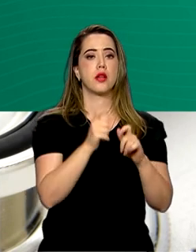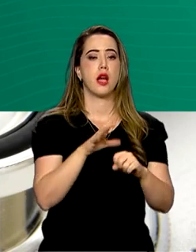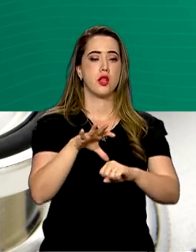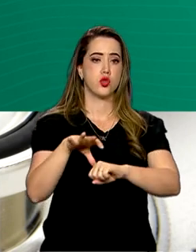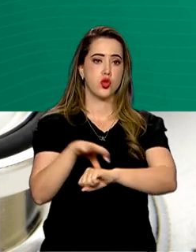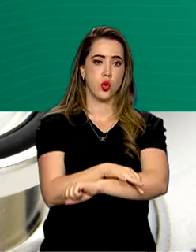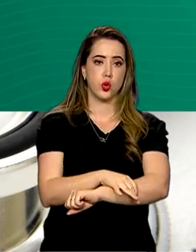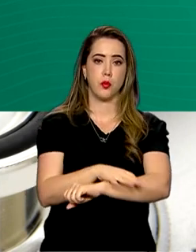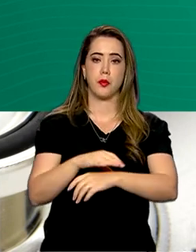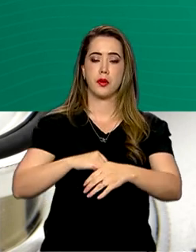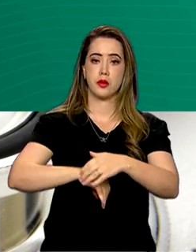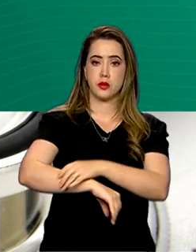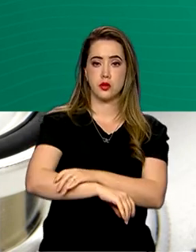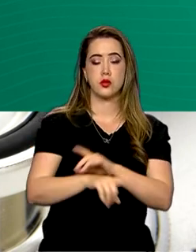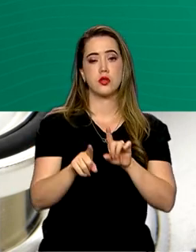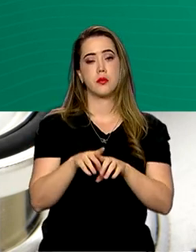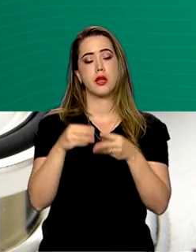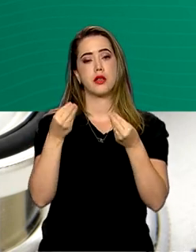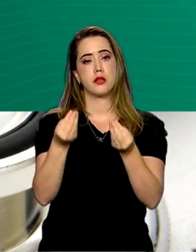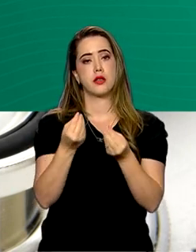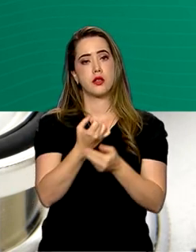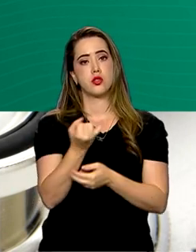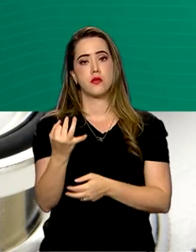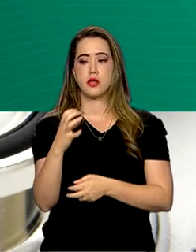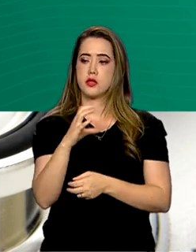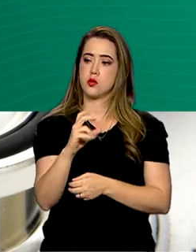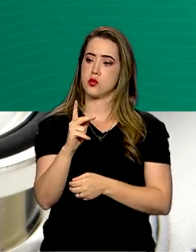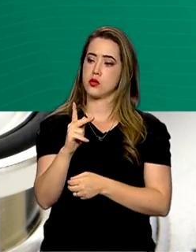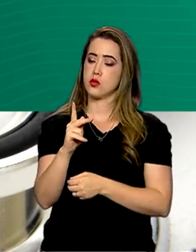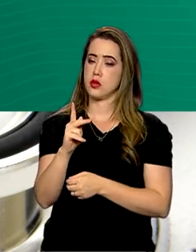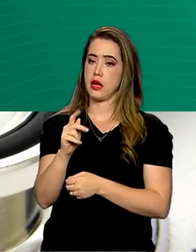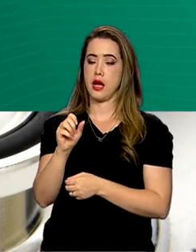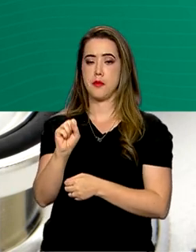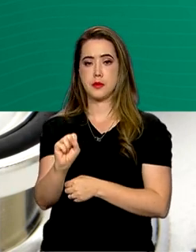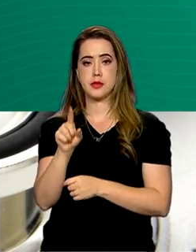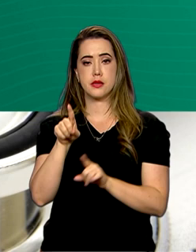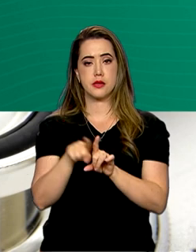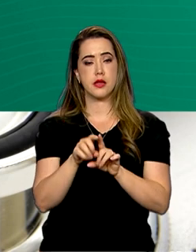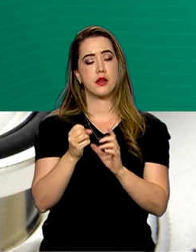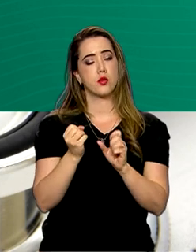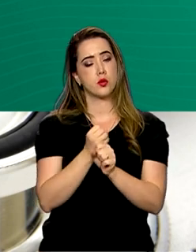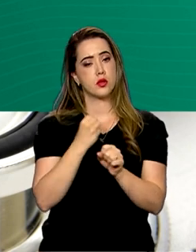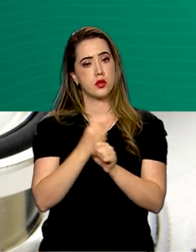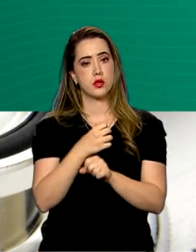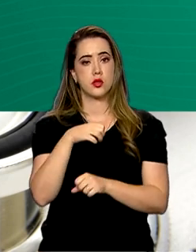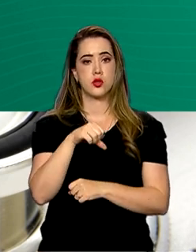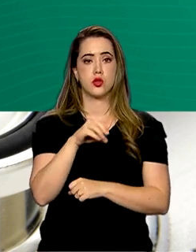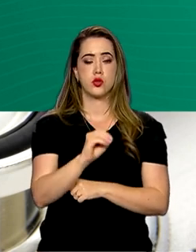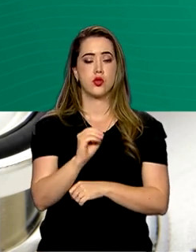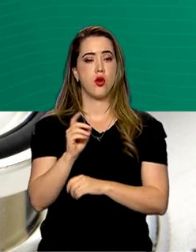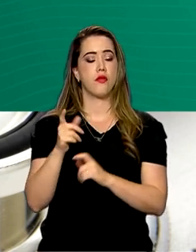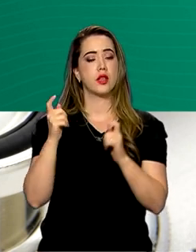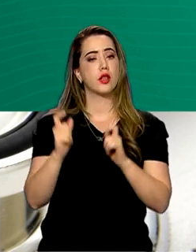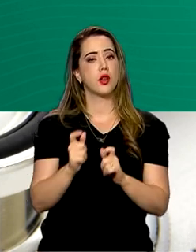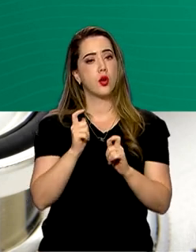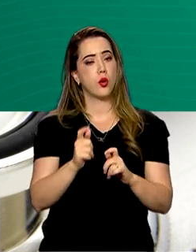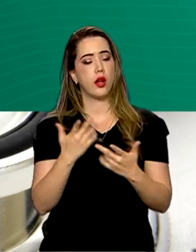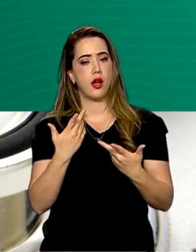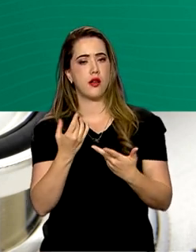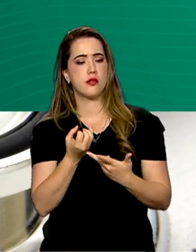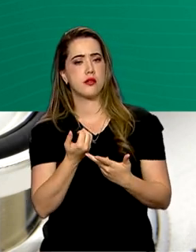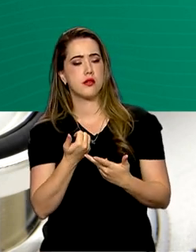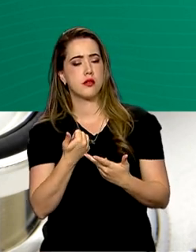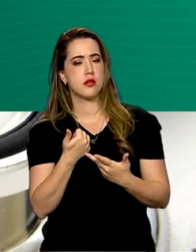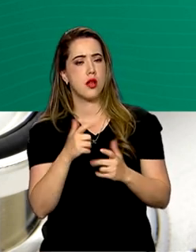psicossocial, CAPS, a construção de 90 policlínicas, a ampliação da assistência e do número de leitos em 15